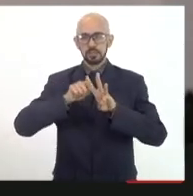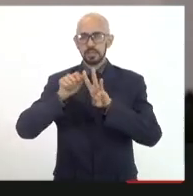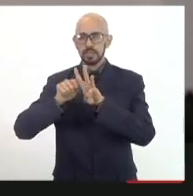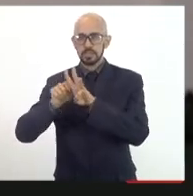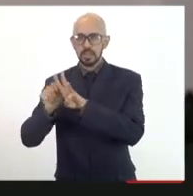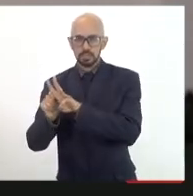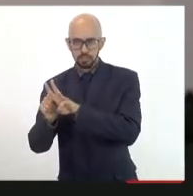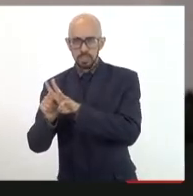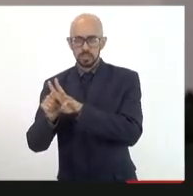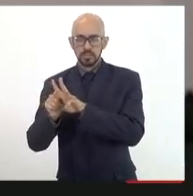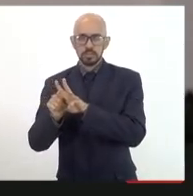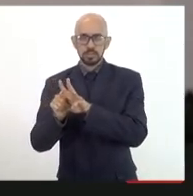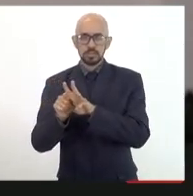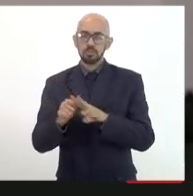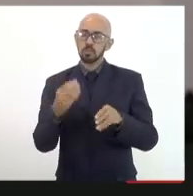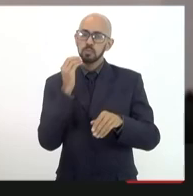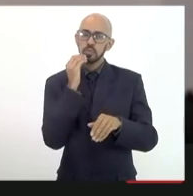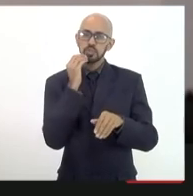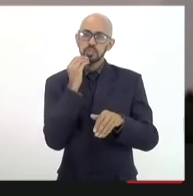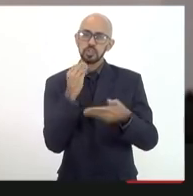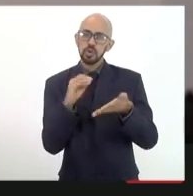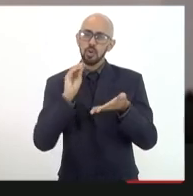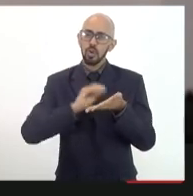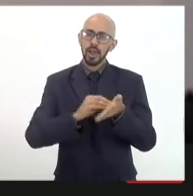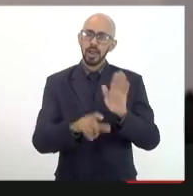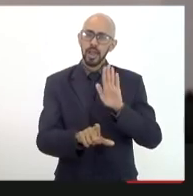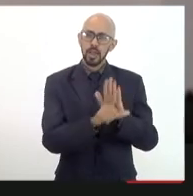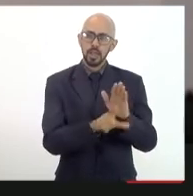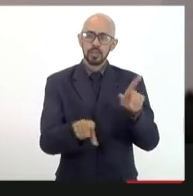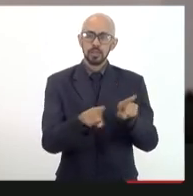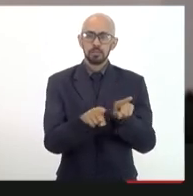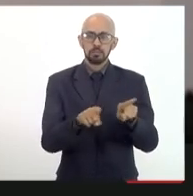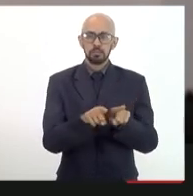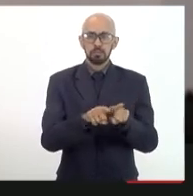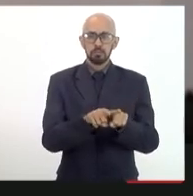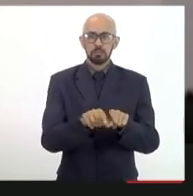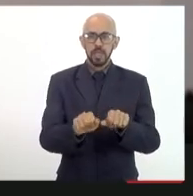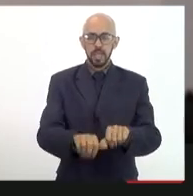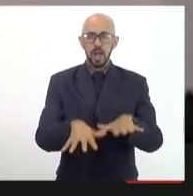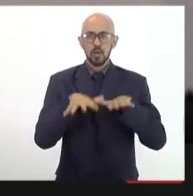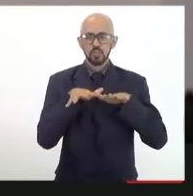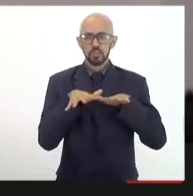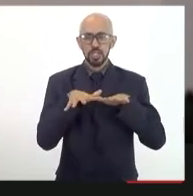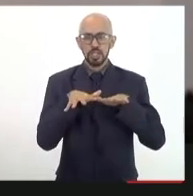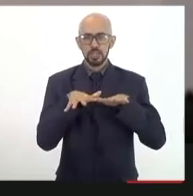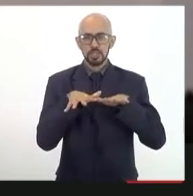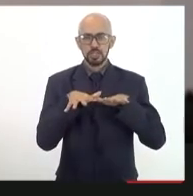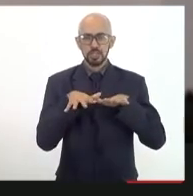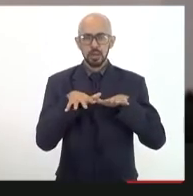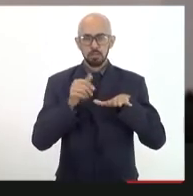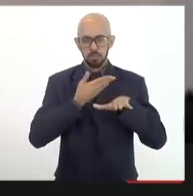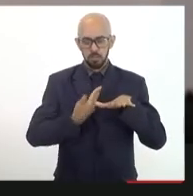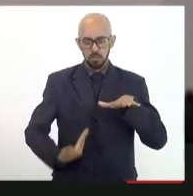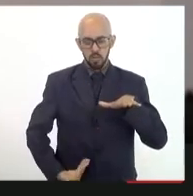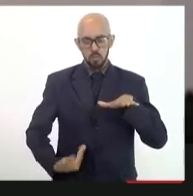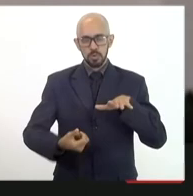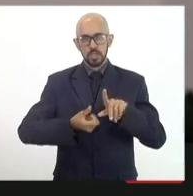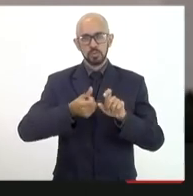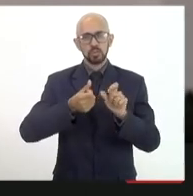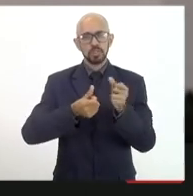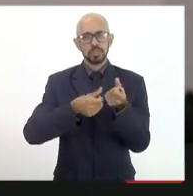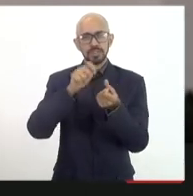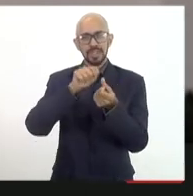podia se colocar na lei a exigência de audiência pública semestral onde se presta conta das